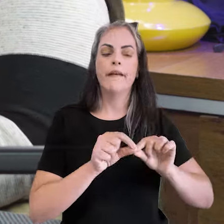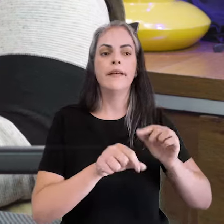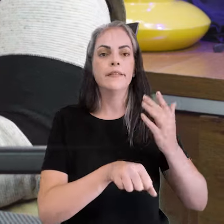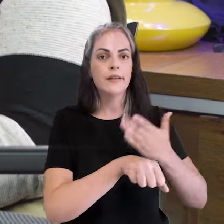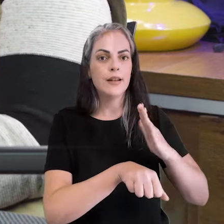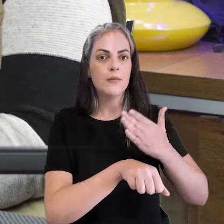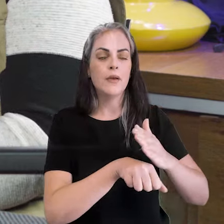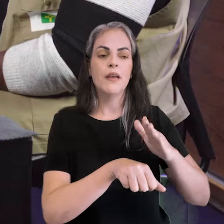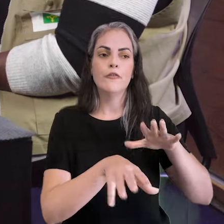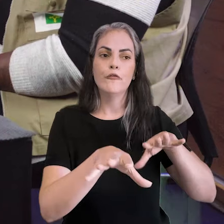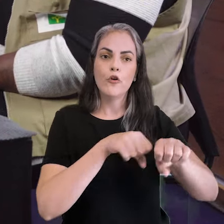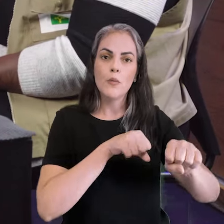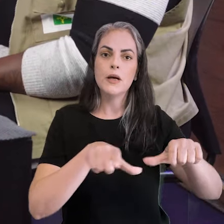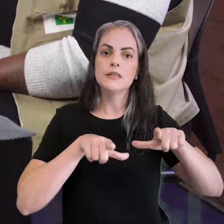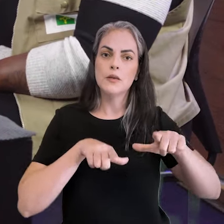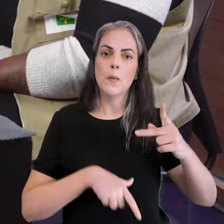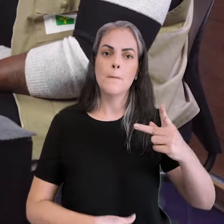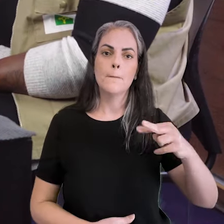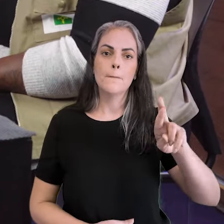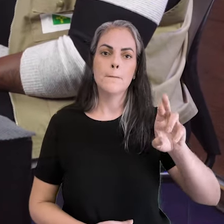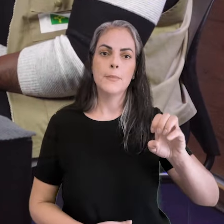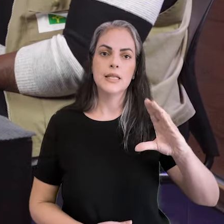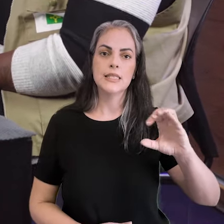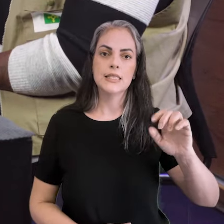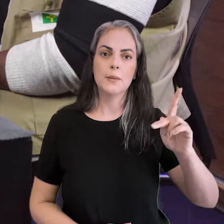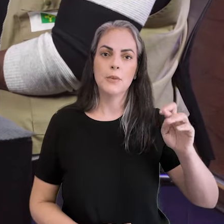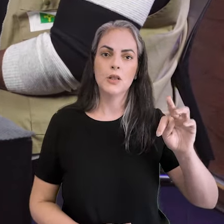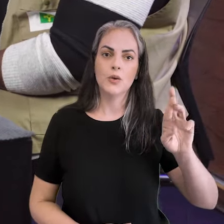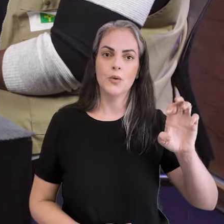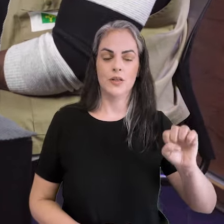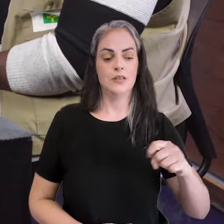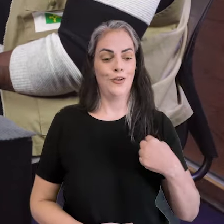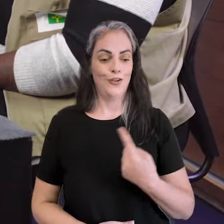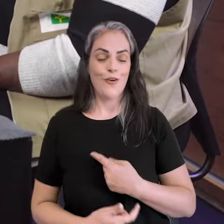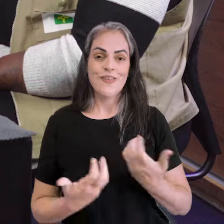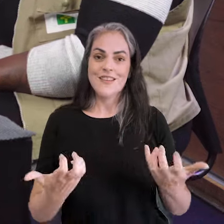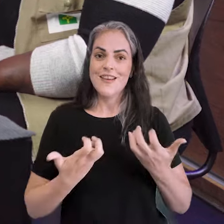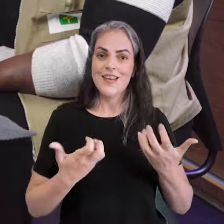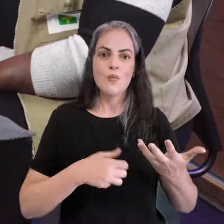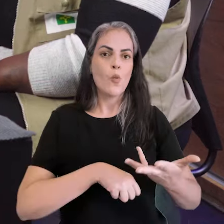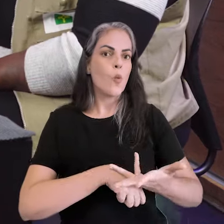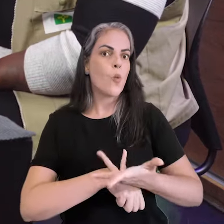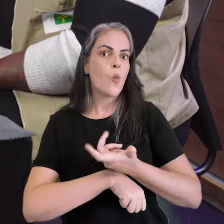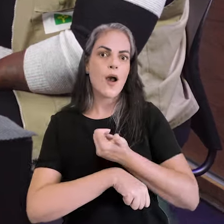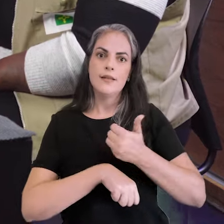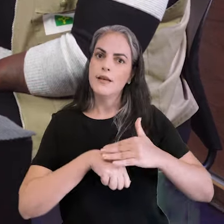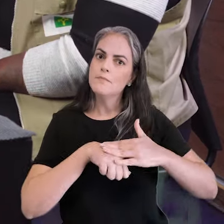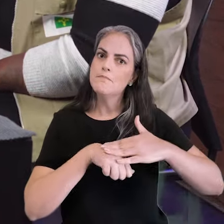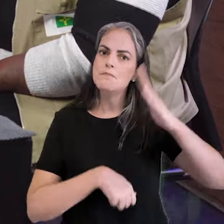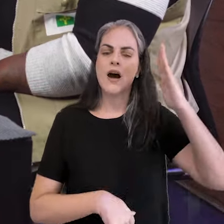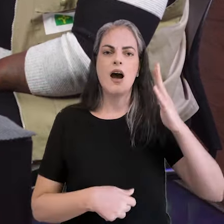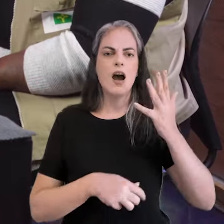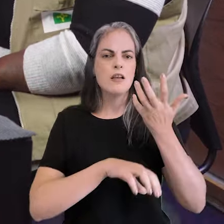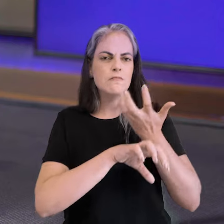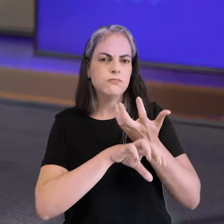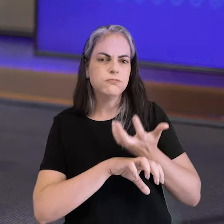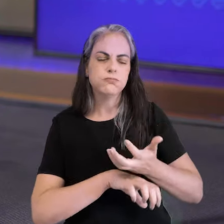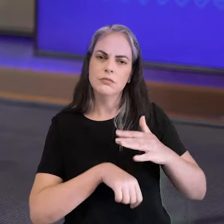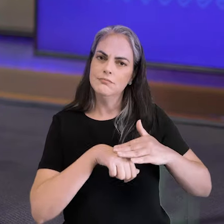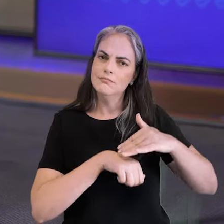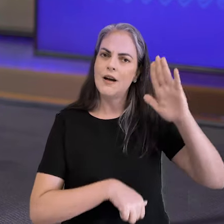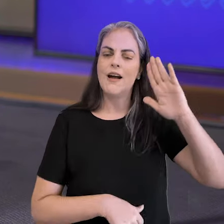preceptores, né? A nossa ideia é o curso fique ainda com uma qualidade melhor e com mais robustez nos conteúdos.